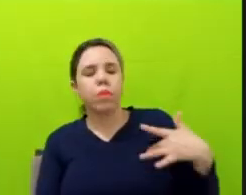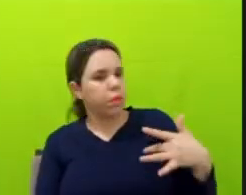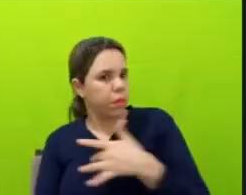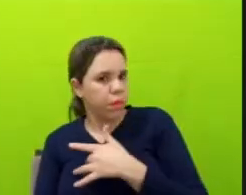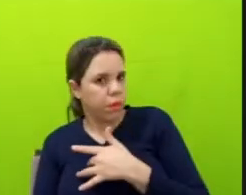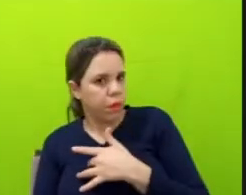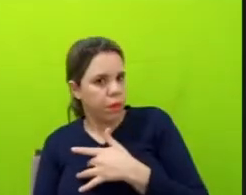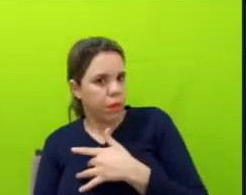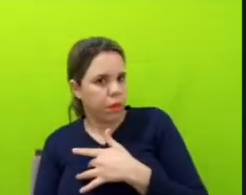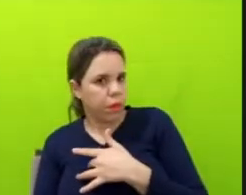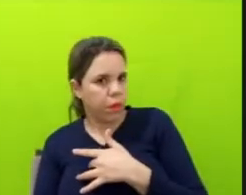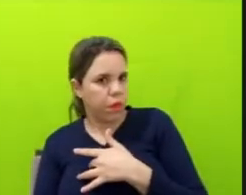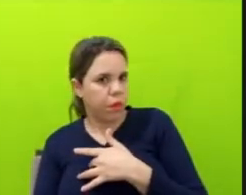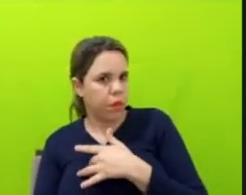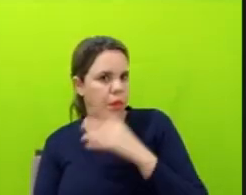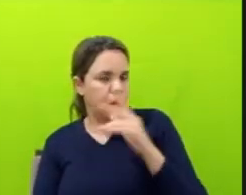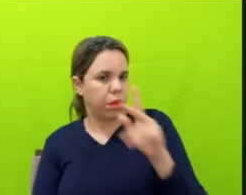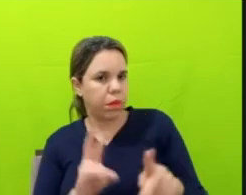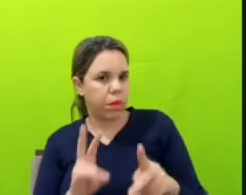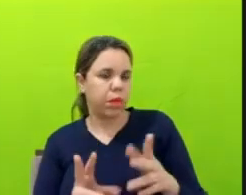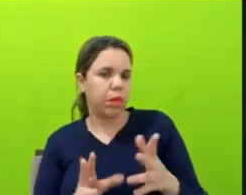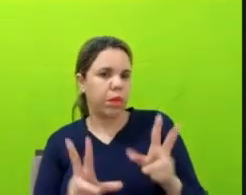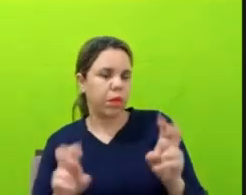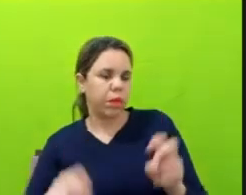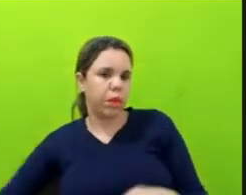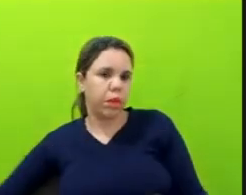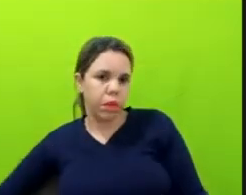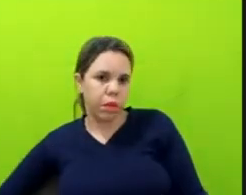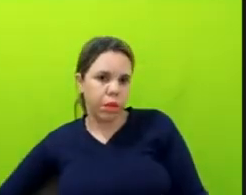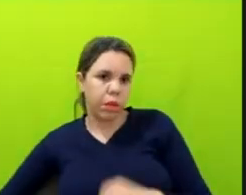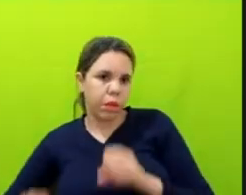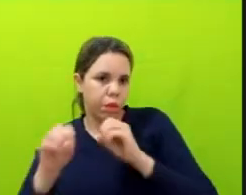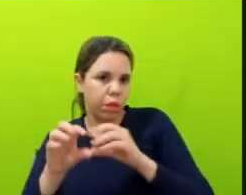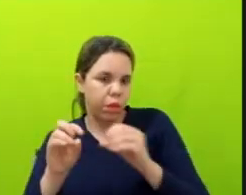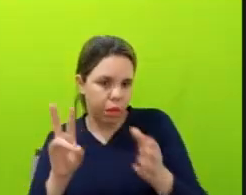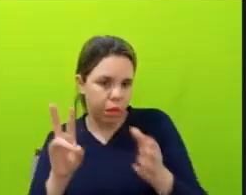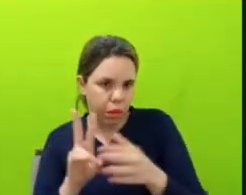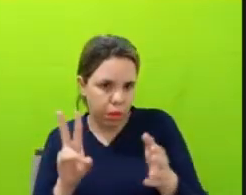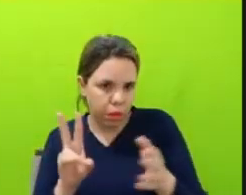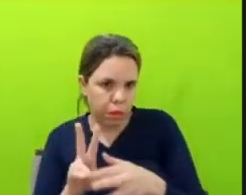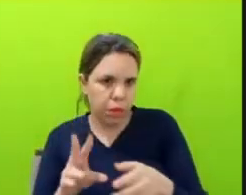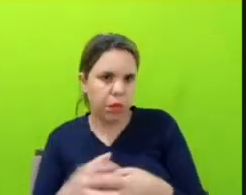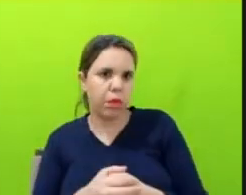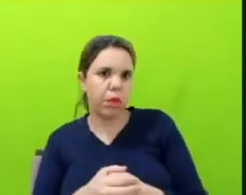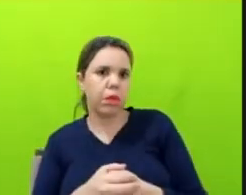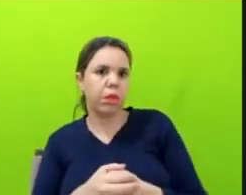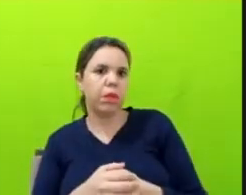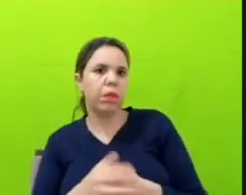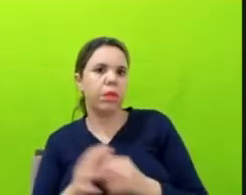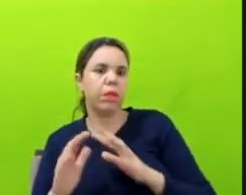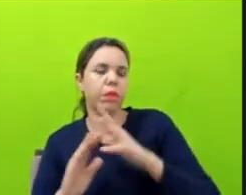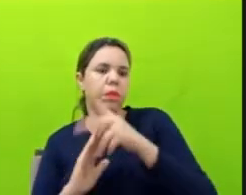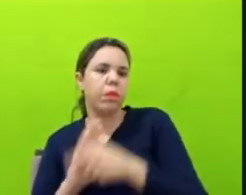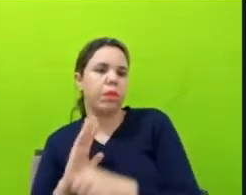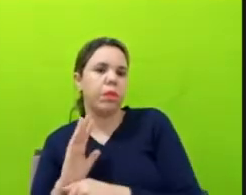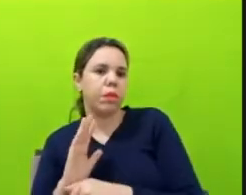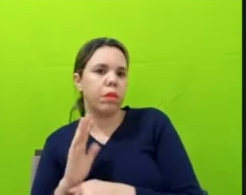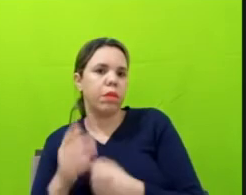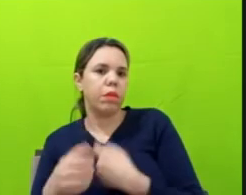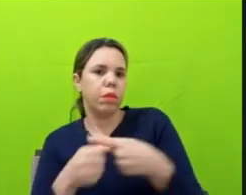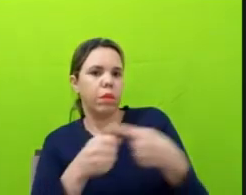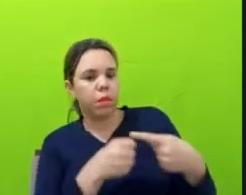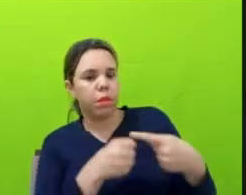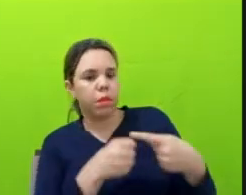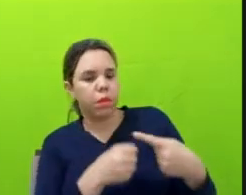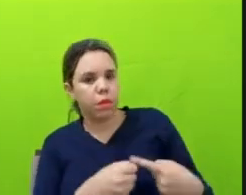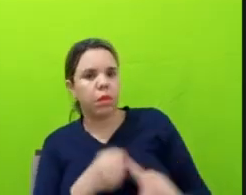alguma coisa já relacionada à educação indígena, e na área ambiental já tinha alguns municípios tentando criar uma própria